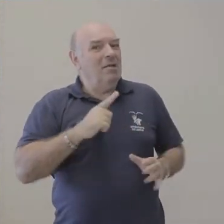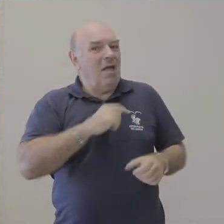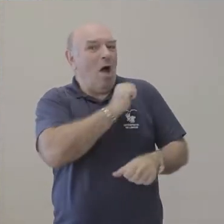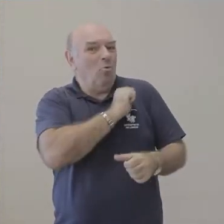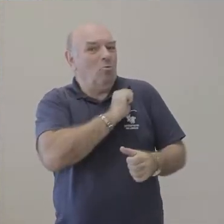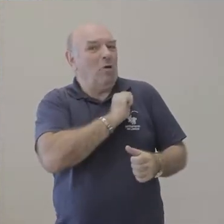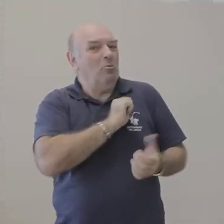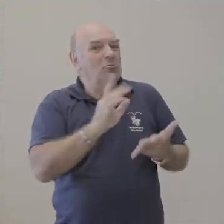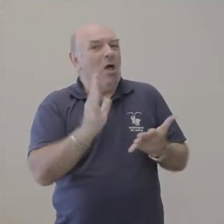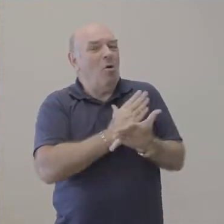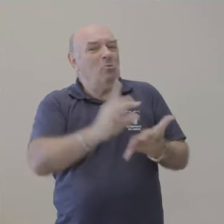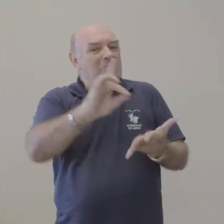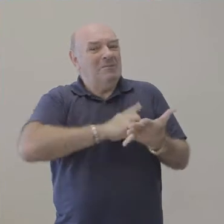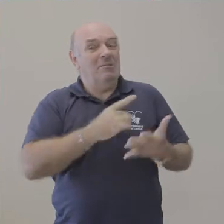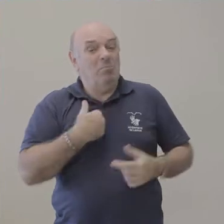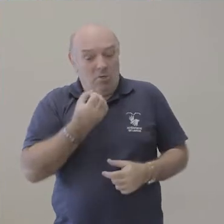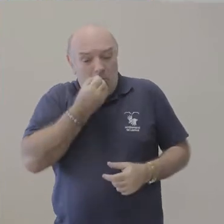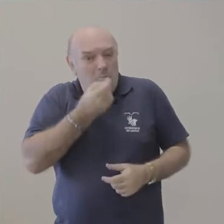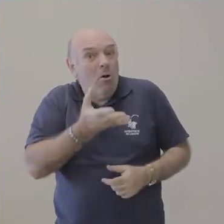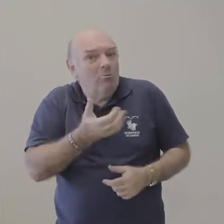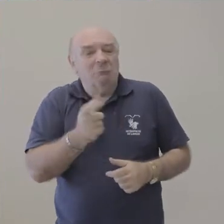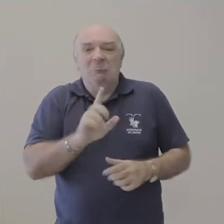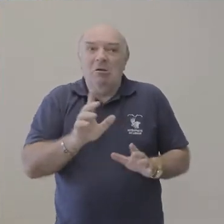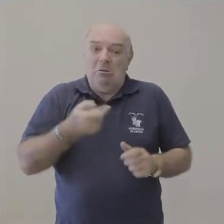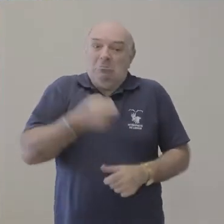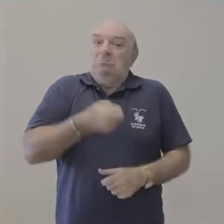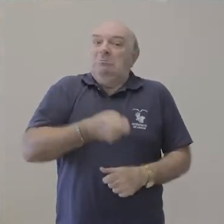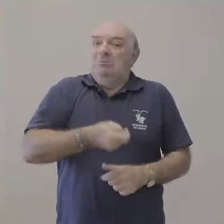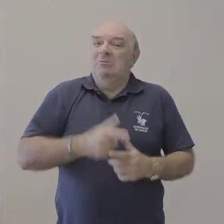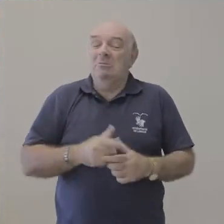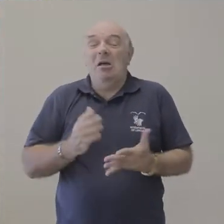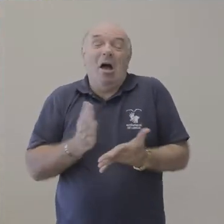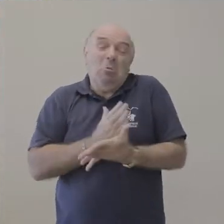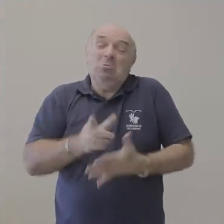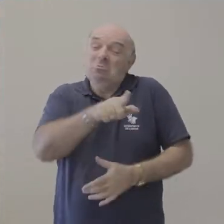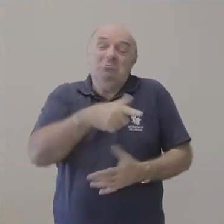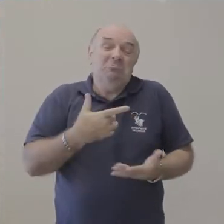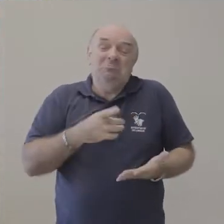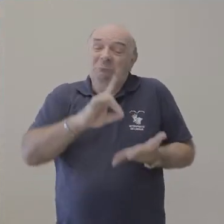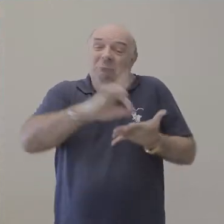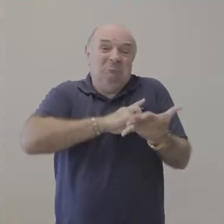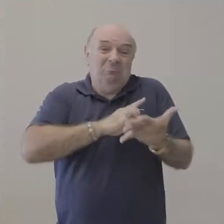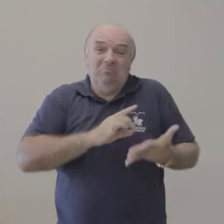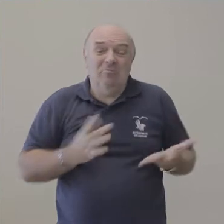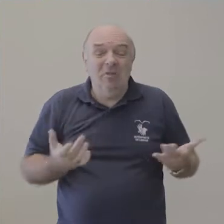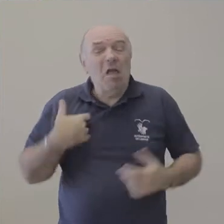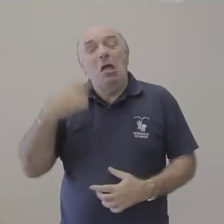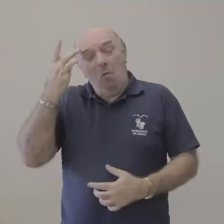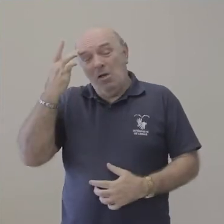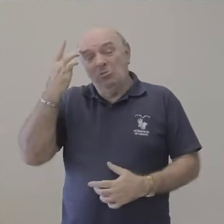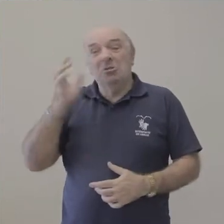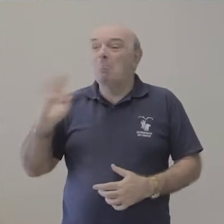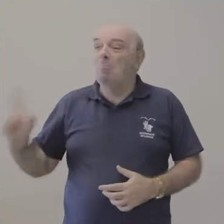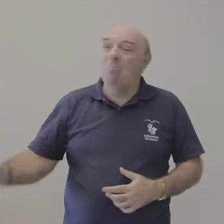sou o professor bonzinho, eu sou considerado um professor rigoroso, então a gente desagrada alguns. Mas eu acho